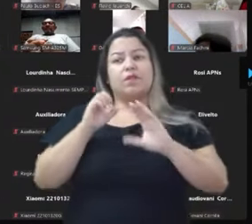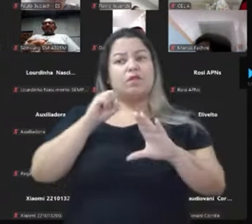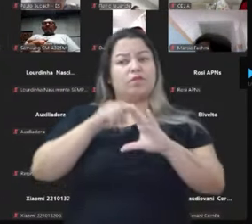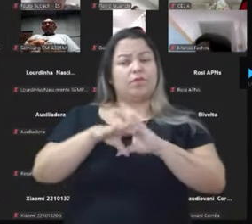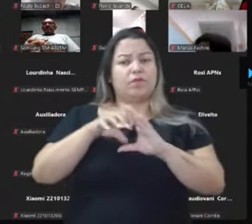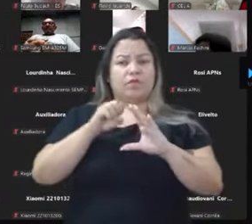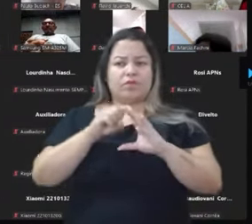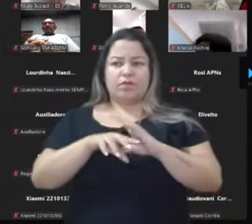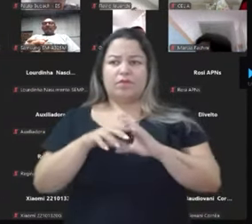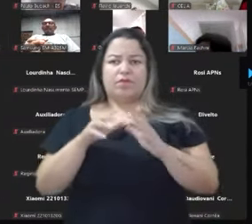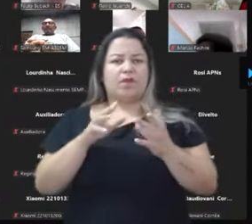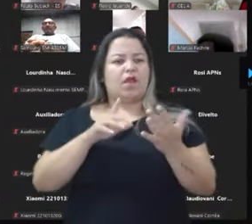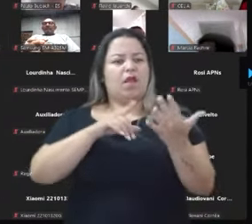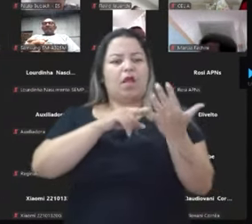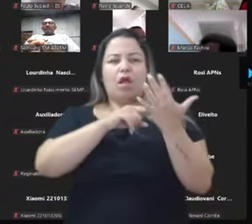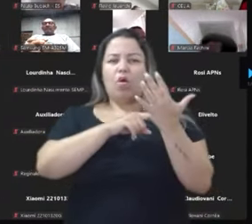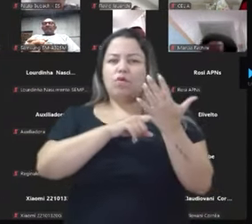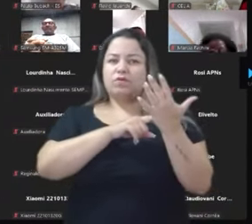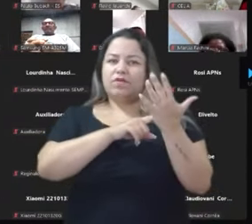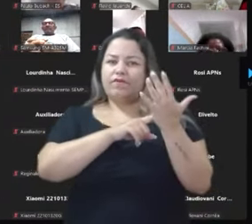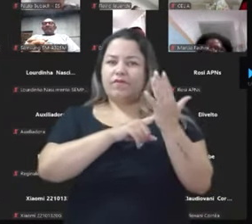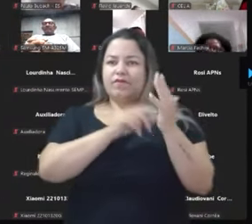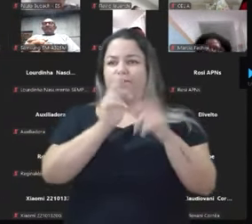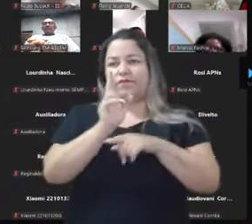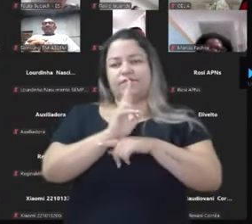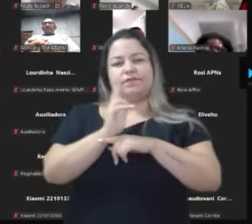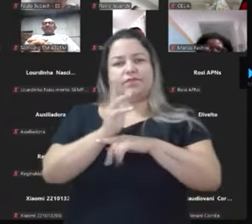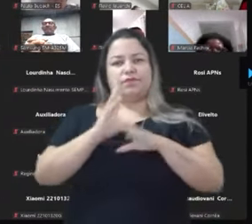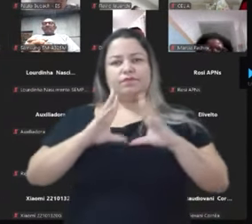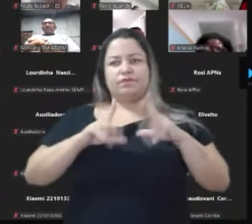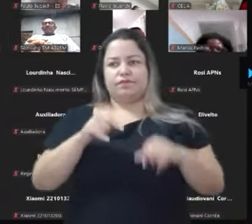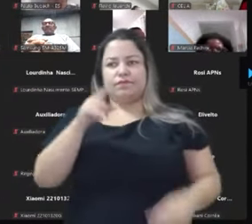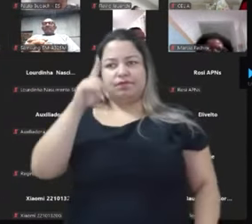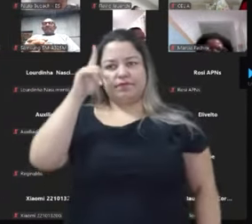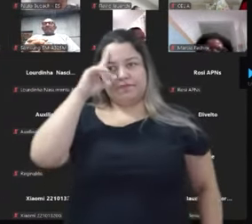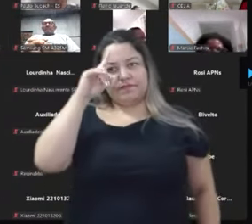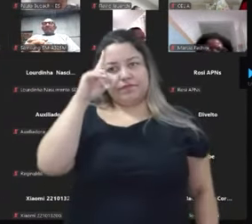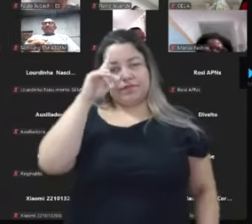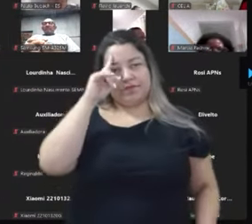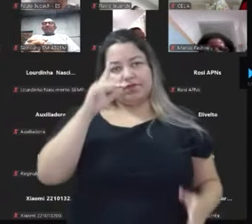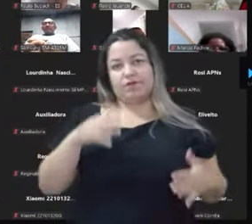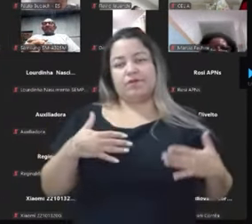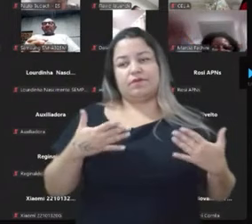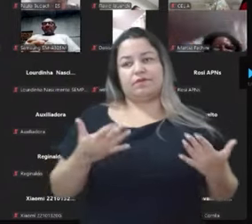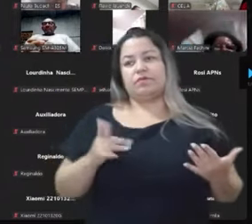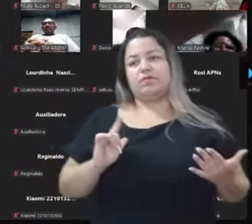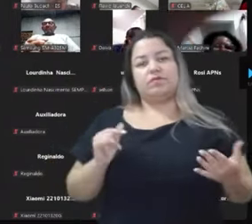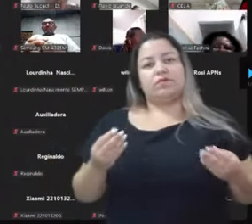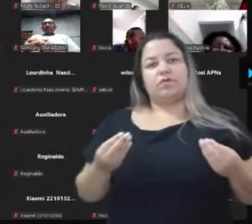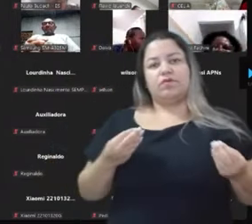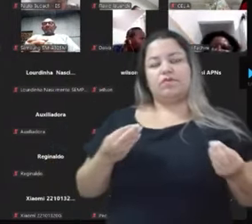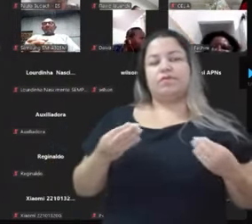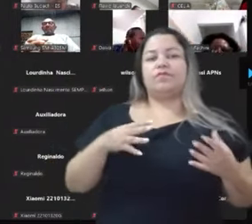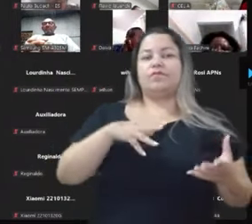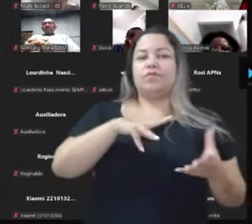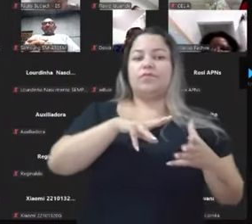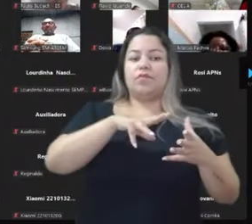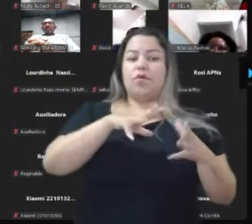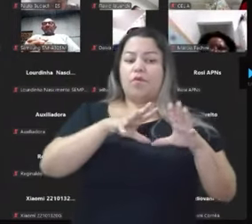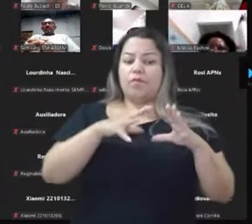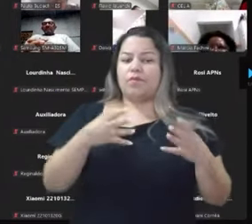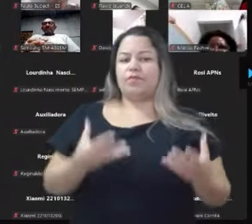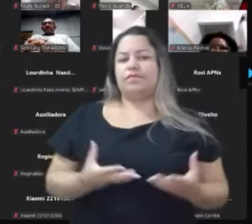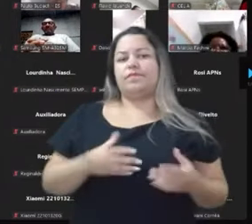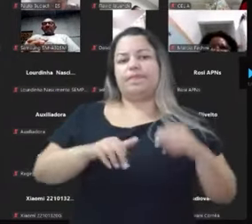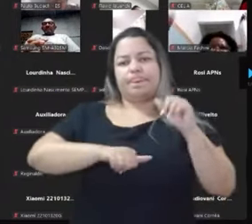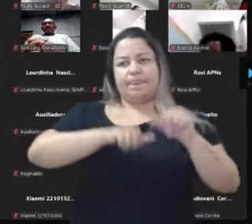ficar pegando o celular e fazendo videozinho assim todo dia, mas não tem como, o mundo mudou. E sabe o quê?